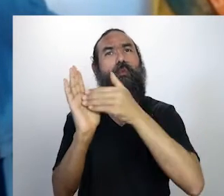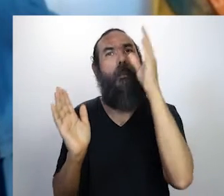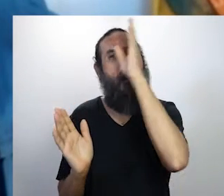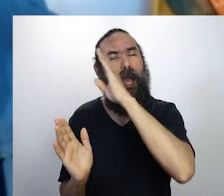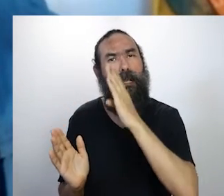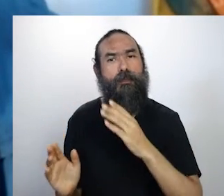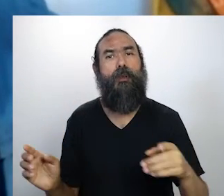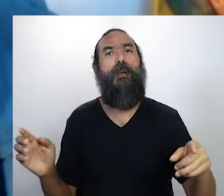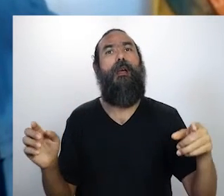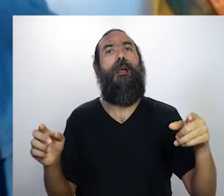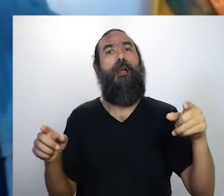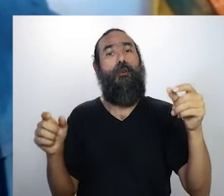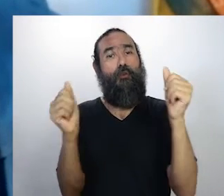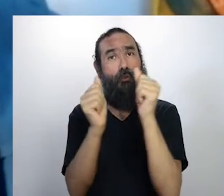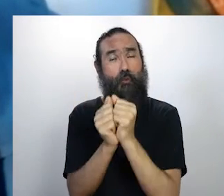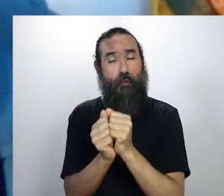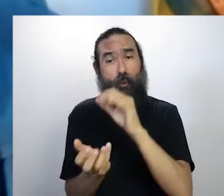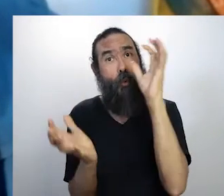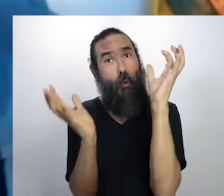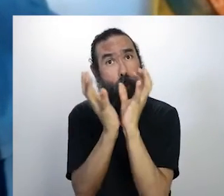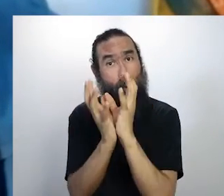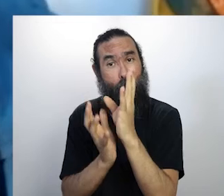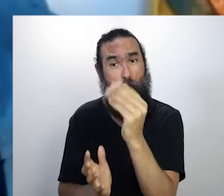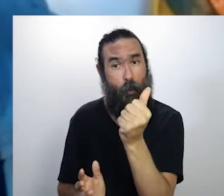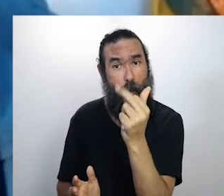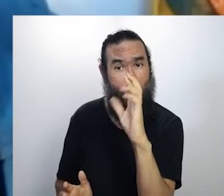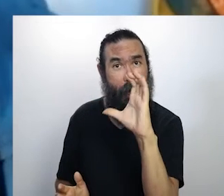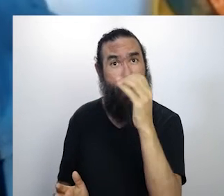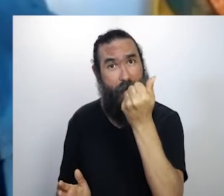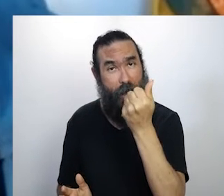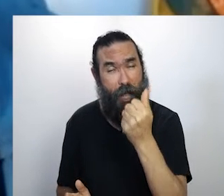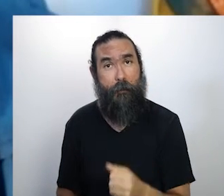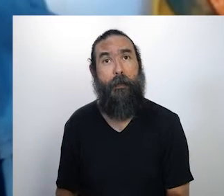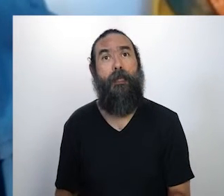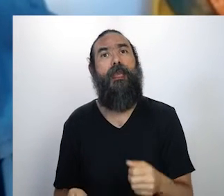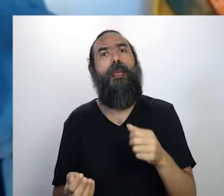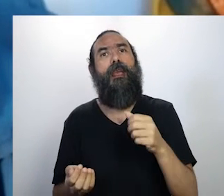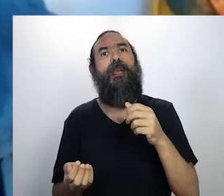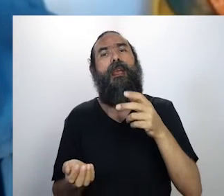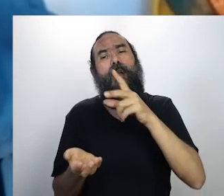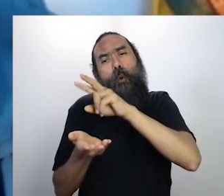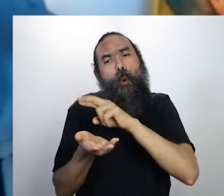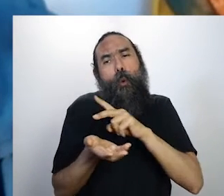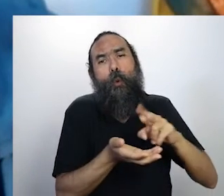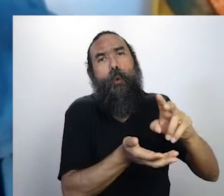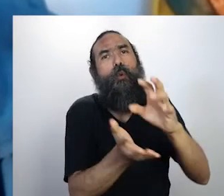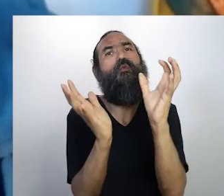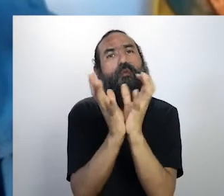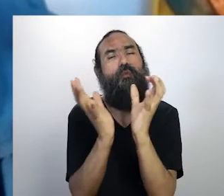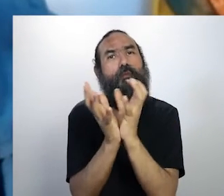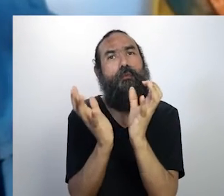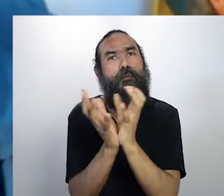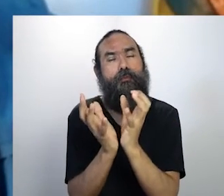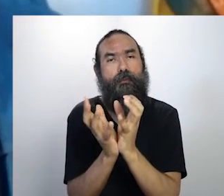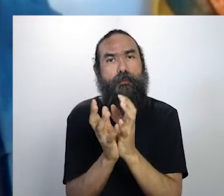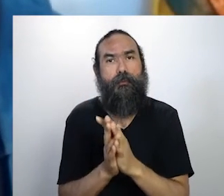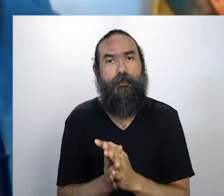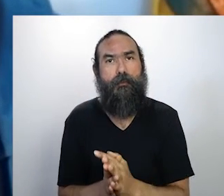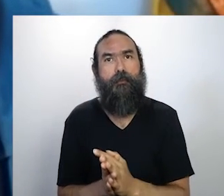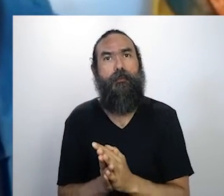artistas como Abarca, Ponto BR, Tião Carvalho, Sebastião Biano, Orquestra Popular do Recife e outros.